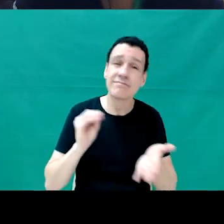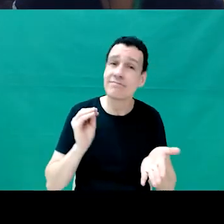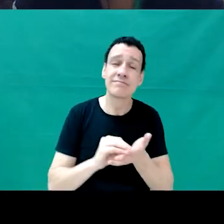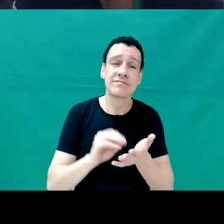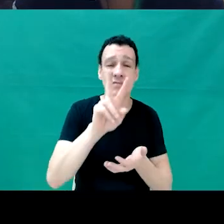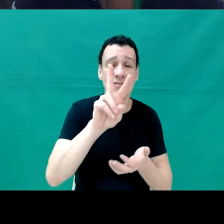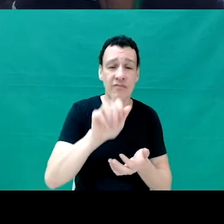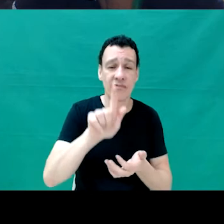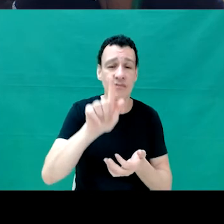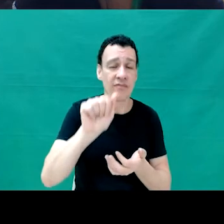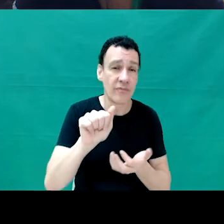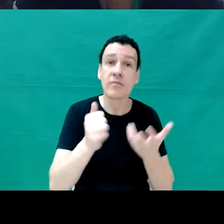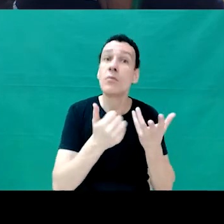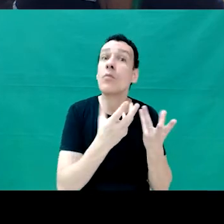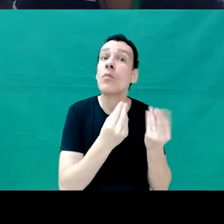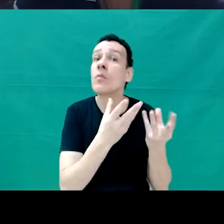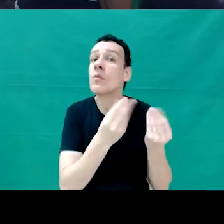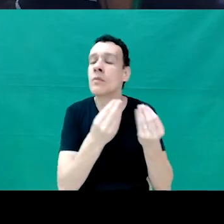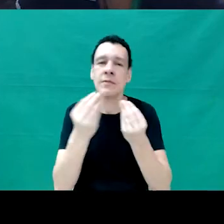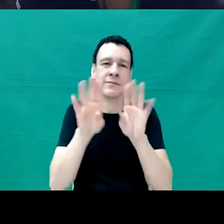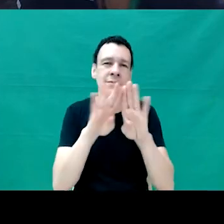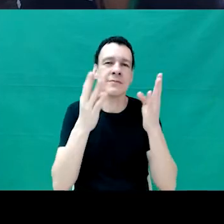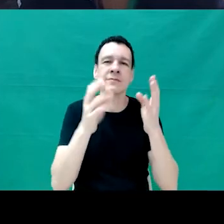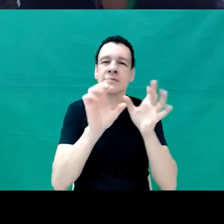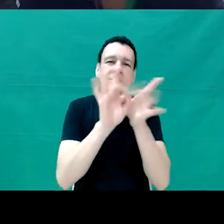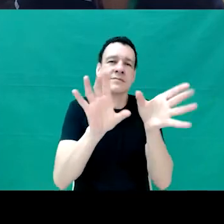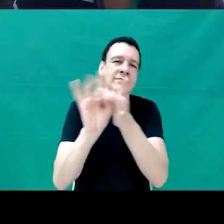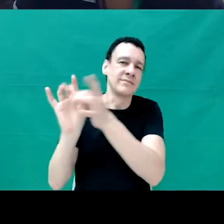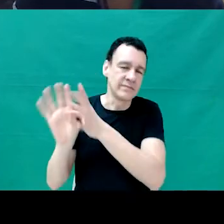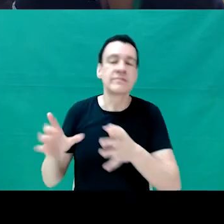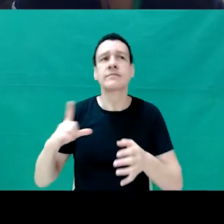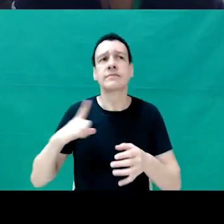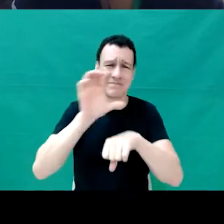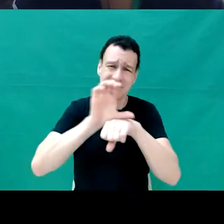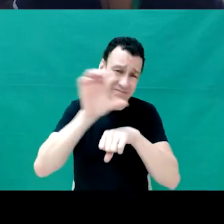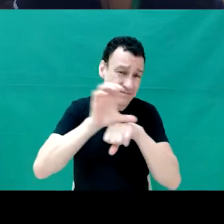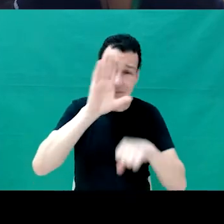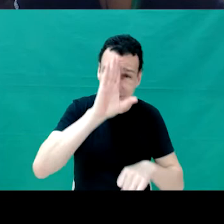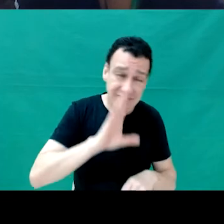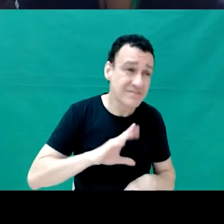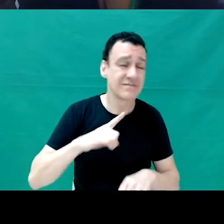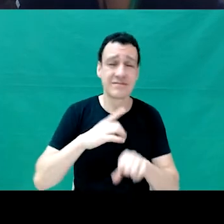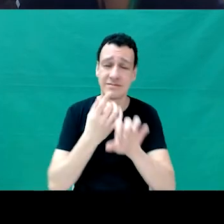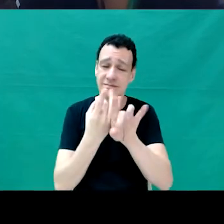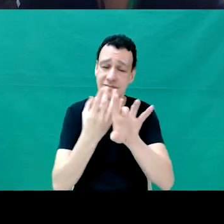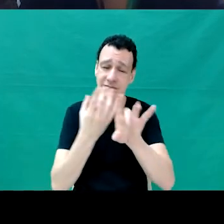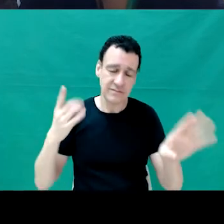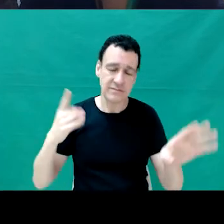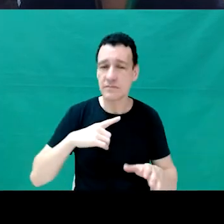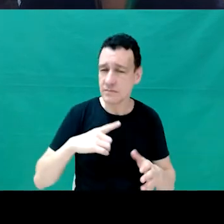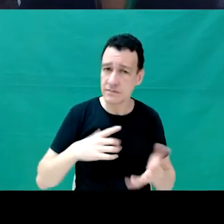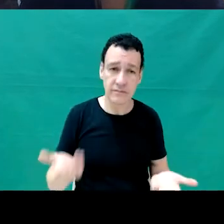diversas vagas, diversas formações online gratuitas. Existe a trilha